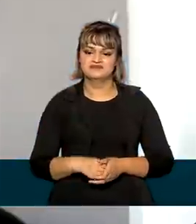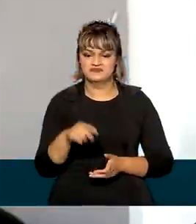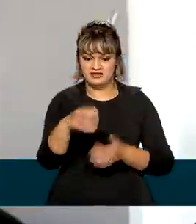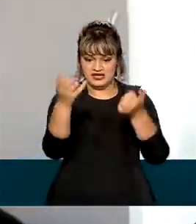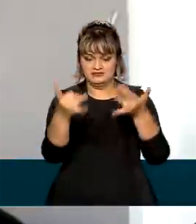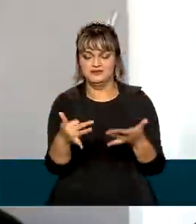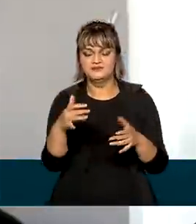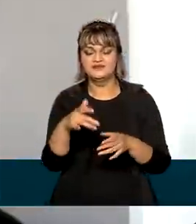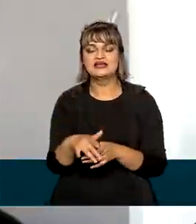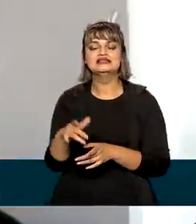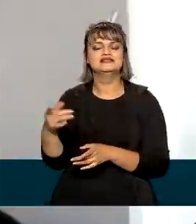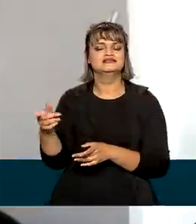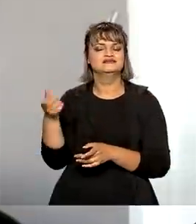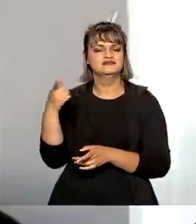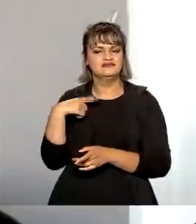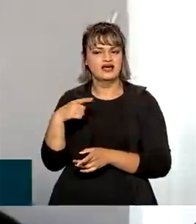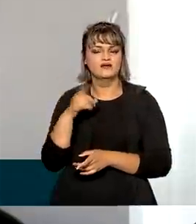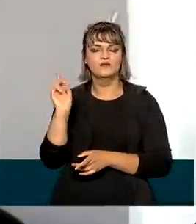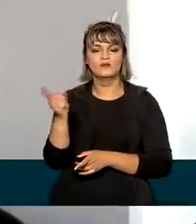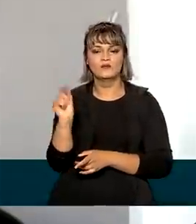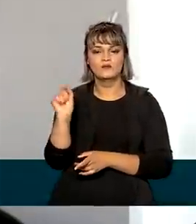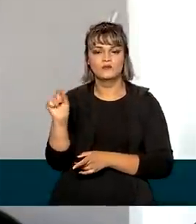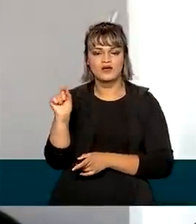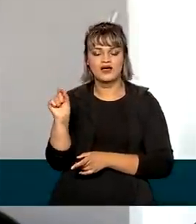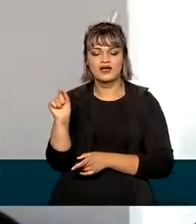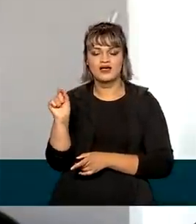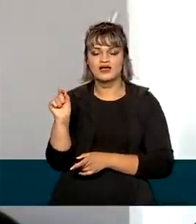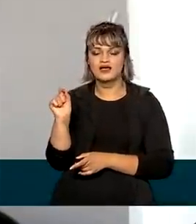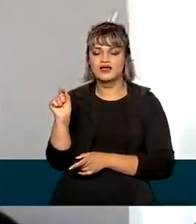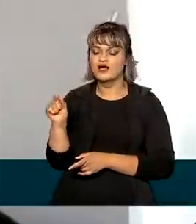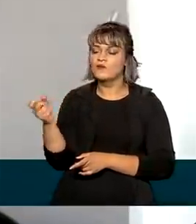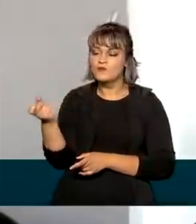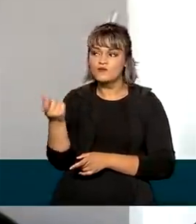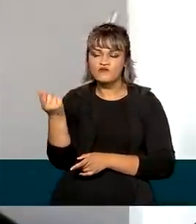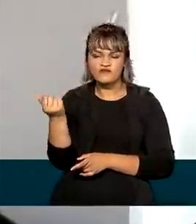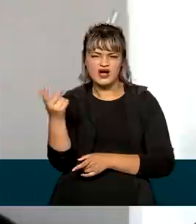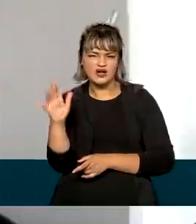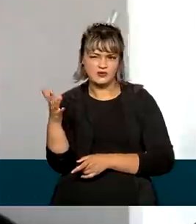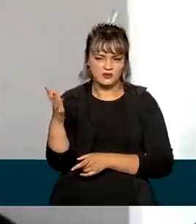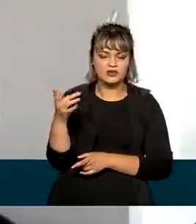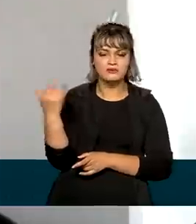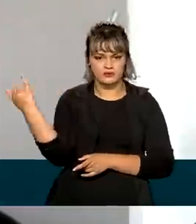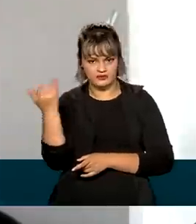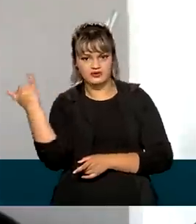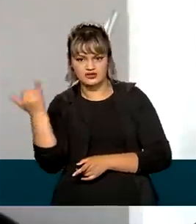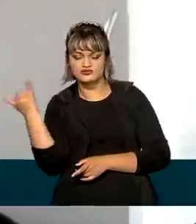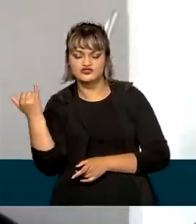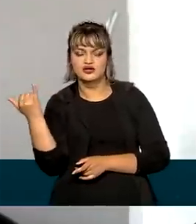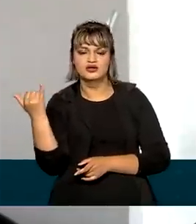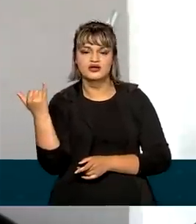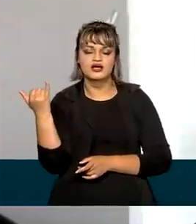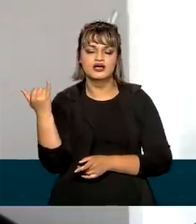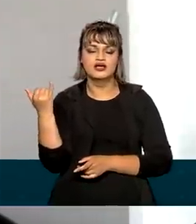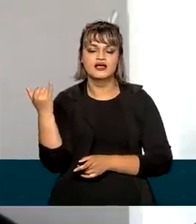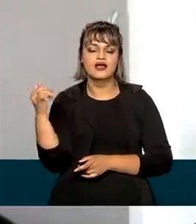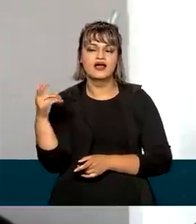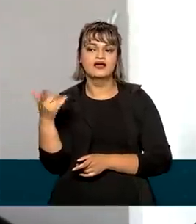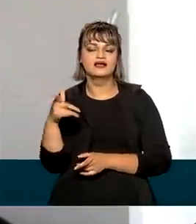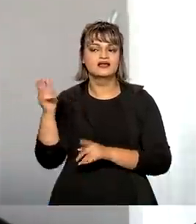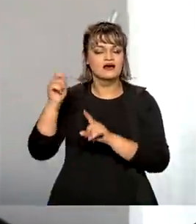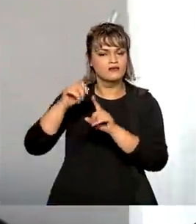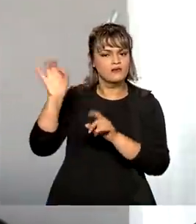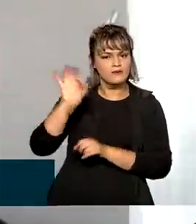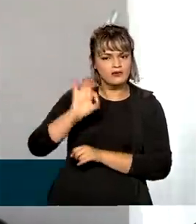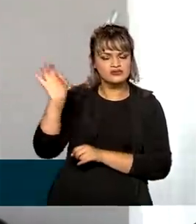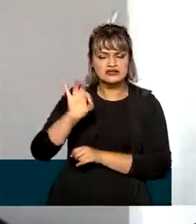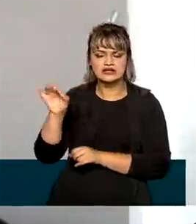Ele tem sempre à disposição dele uma certa quantia importante, que vai assisti-lo